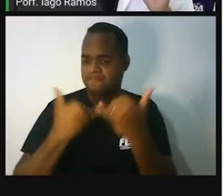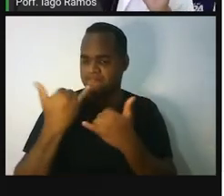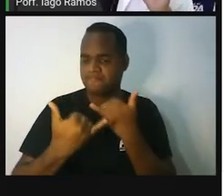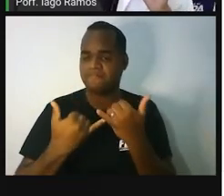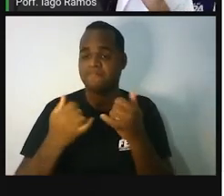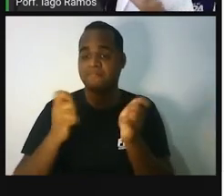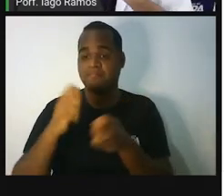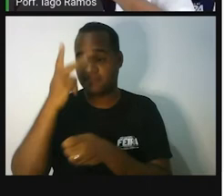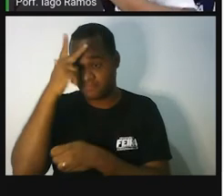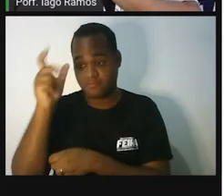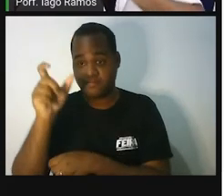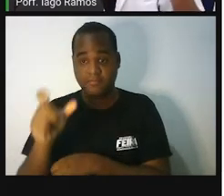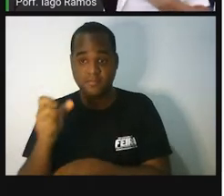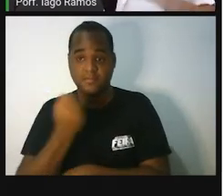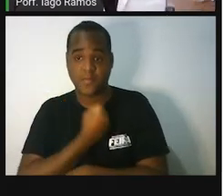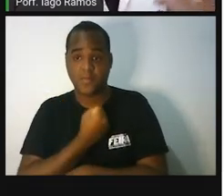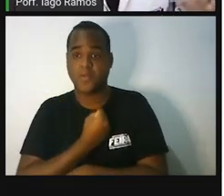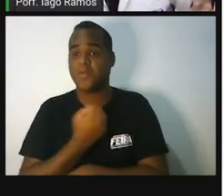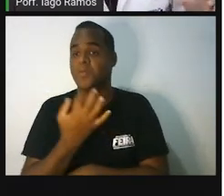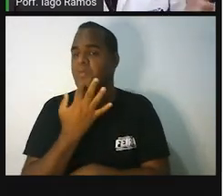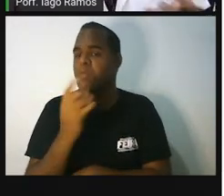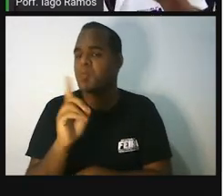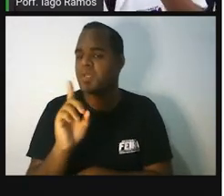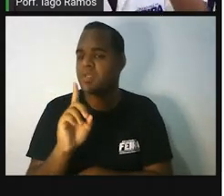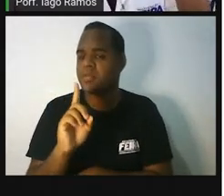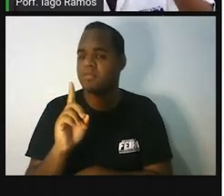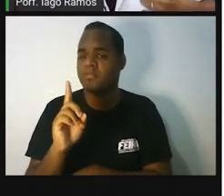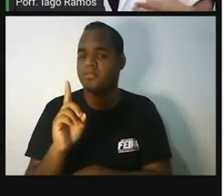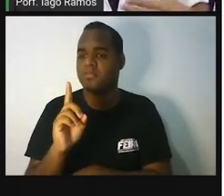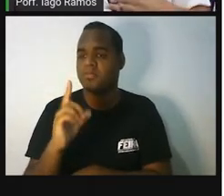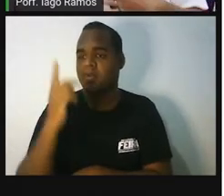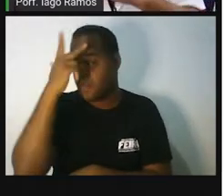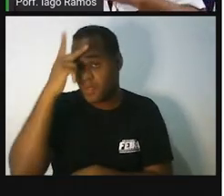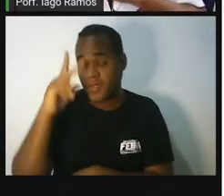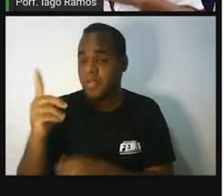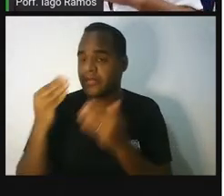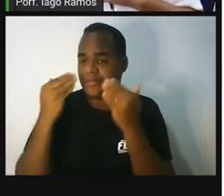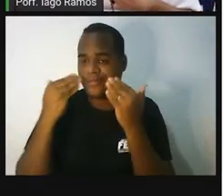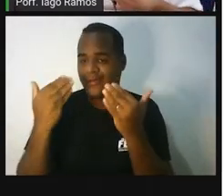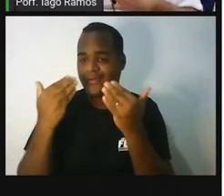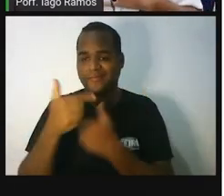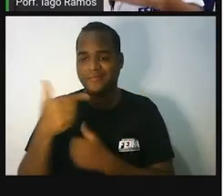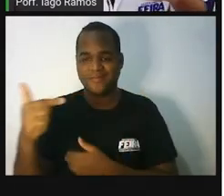pessoa calça, você não conhece. Porque a pessoa não te mostra.